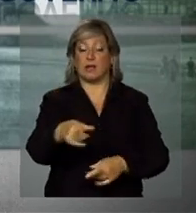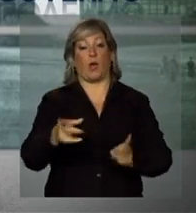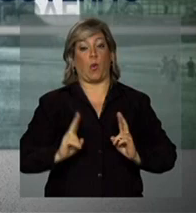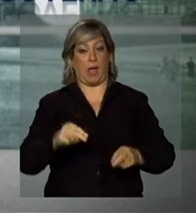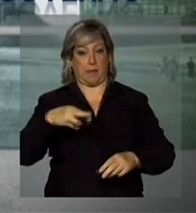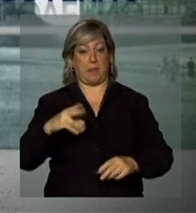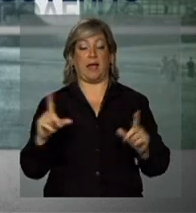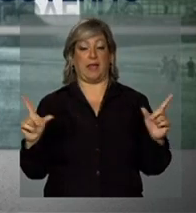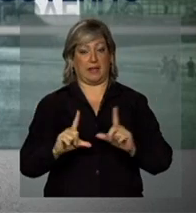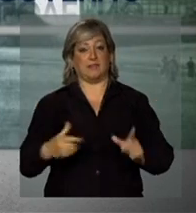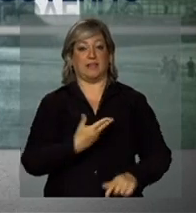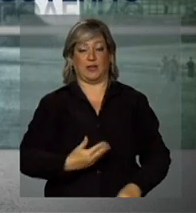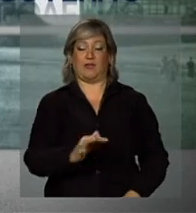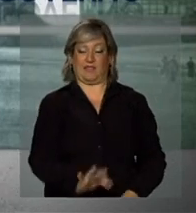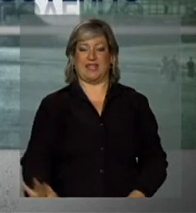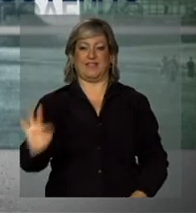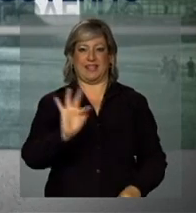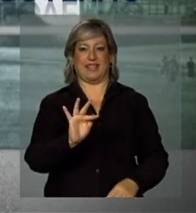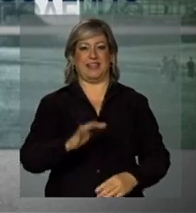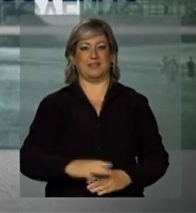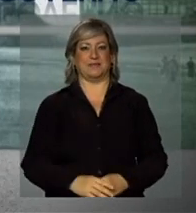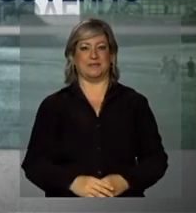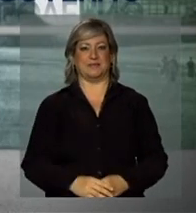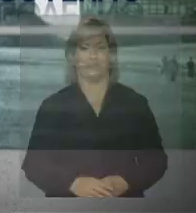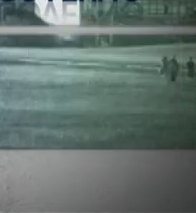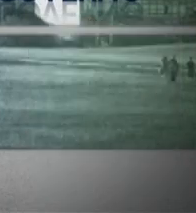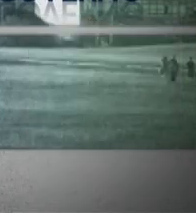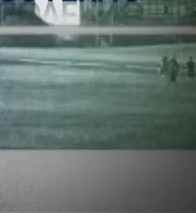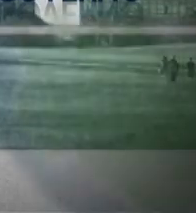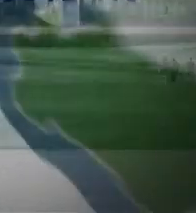Continue na NBR, a TV do Governo Federal.